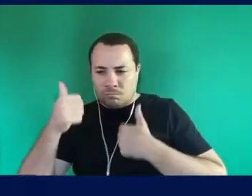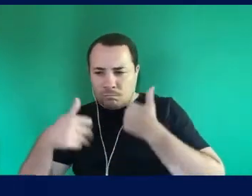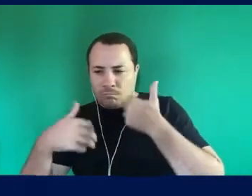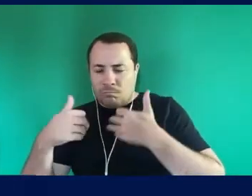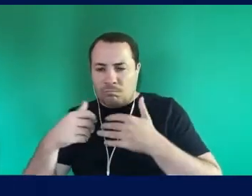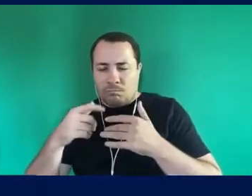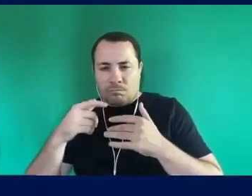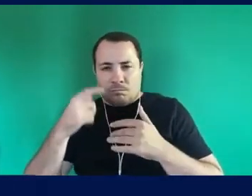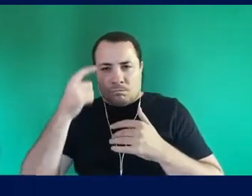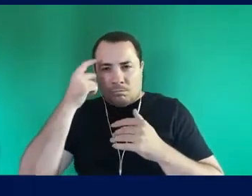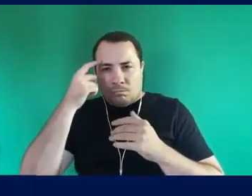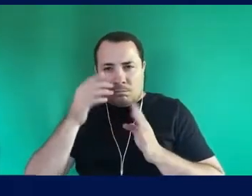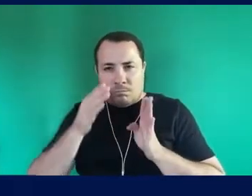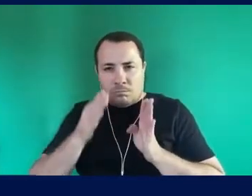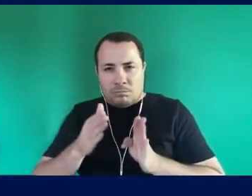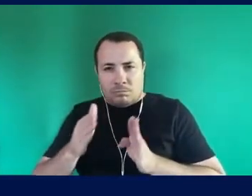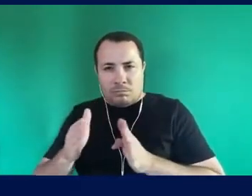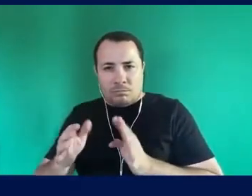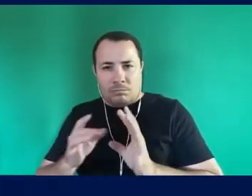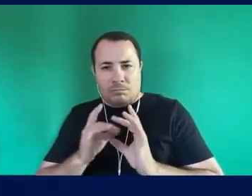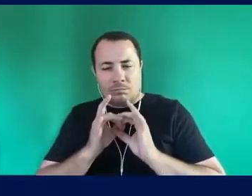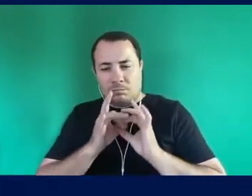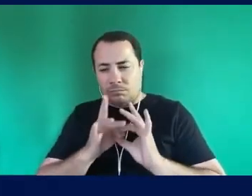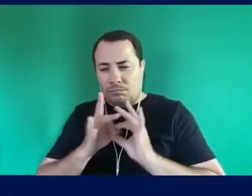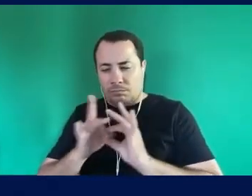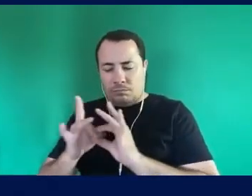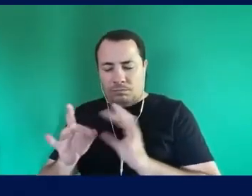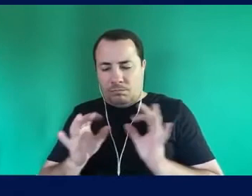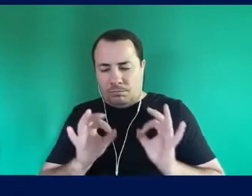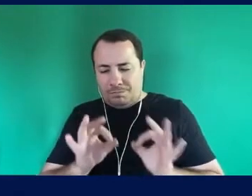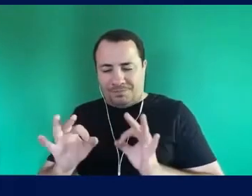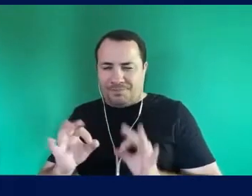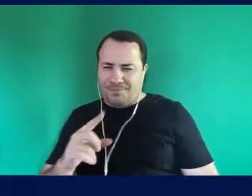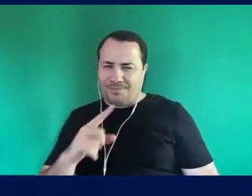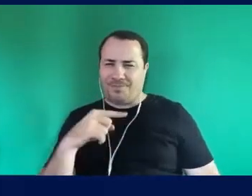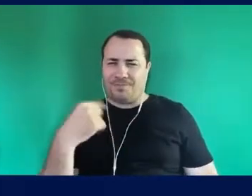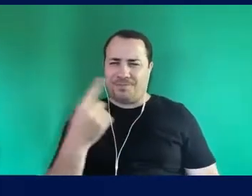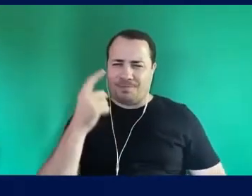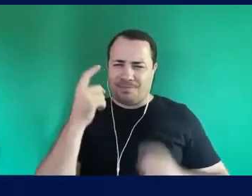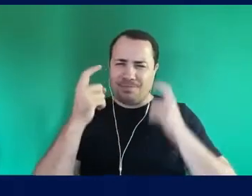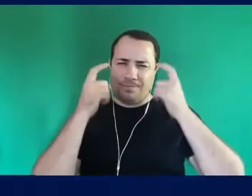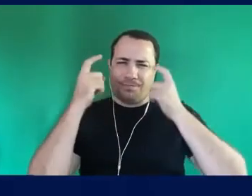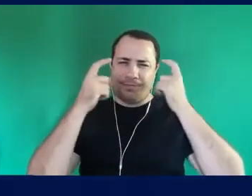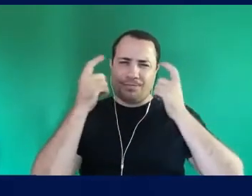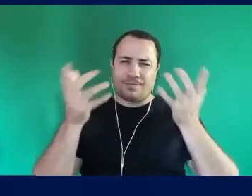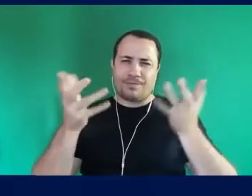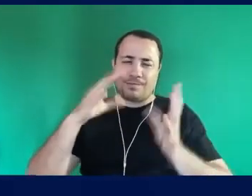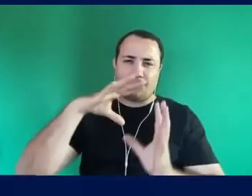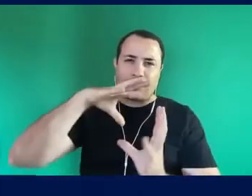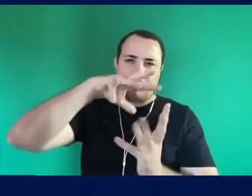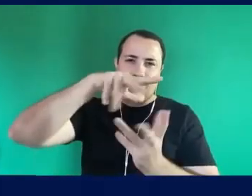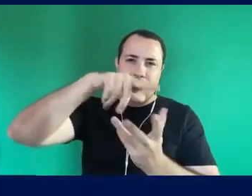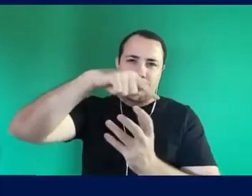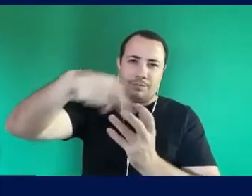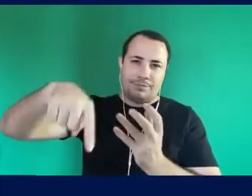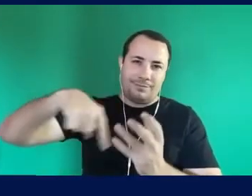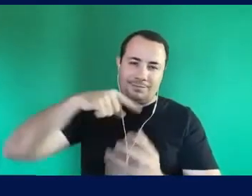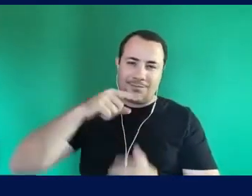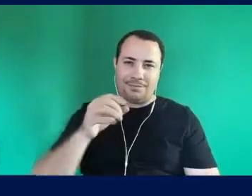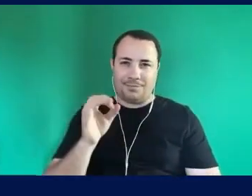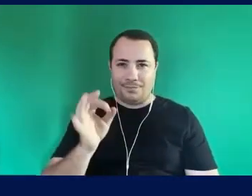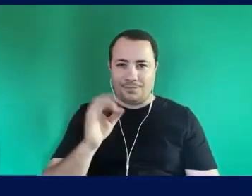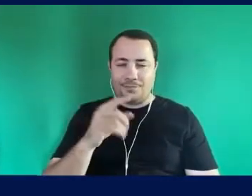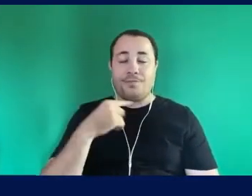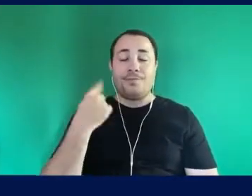colocando a gente Num campo De pessoas que estão Preocupadas Com o mundo Que estamos vivendo Que estamos querendo Agir